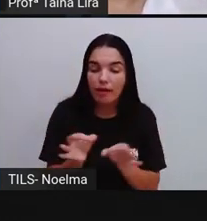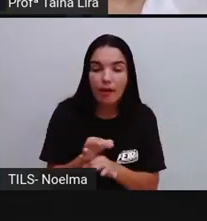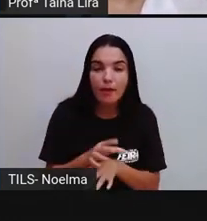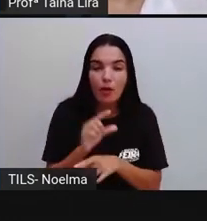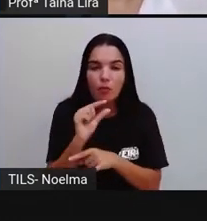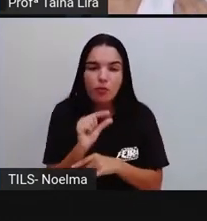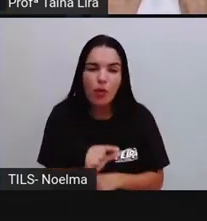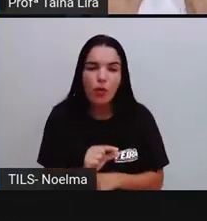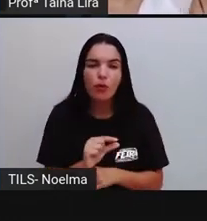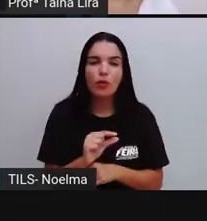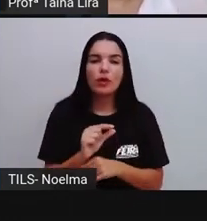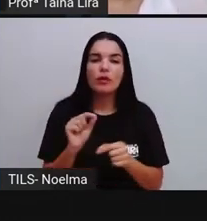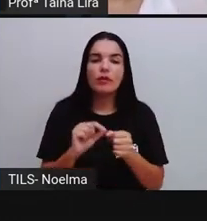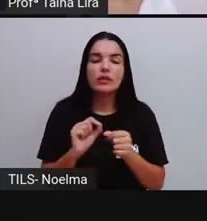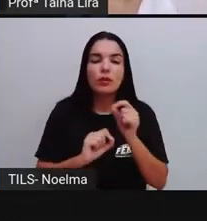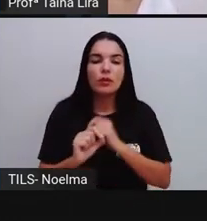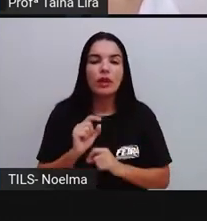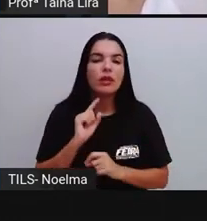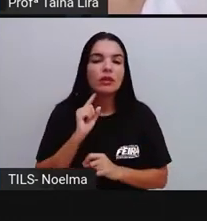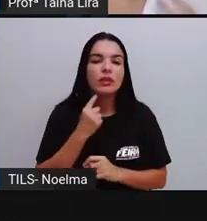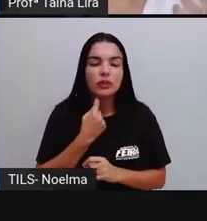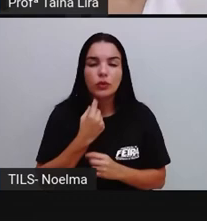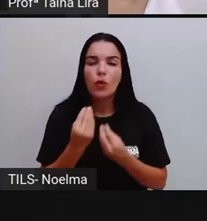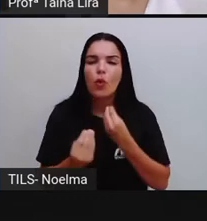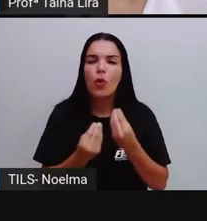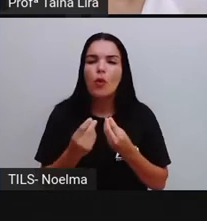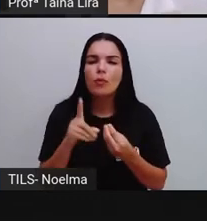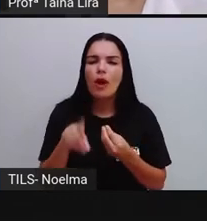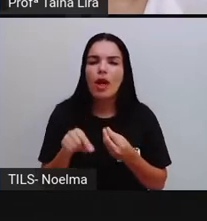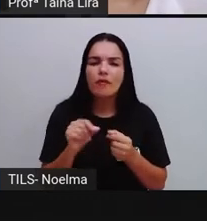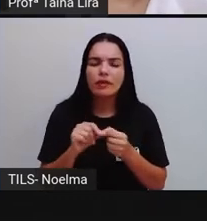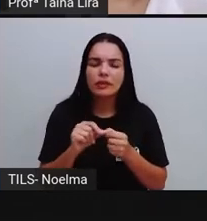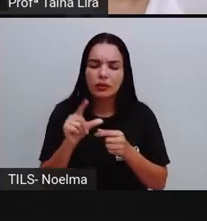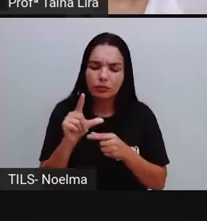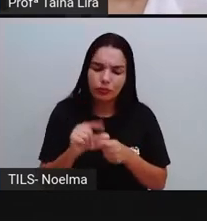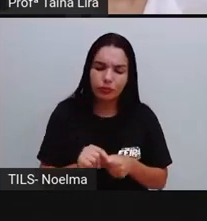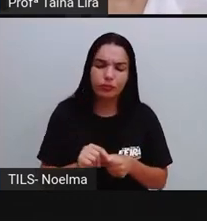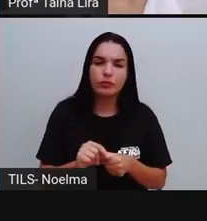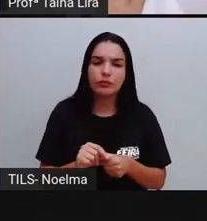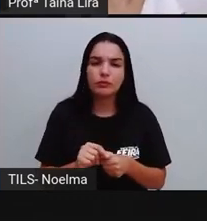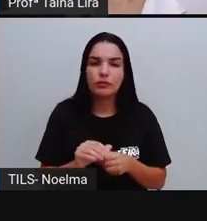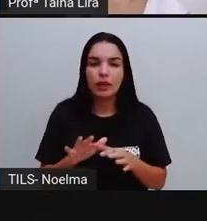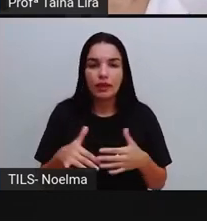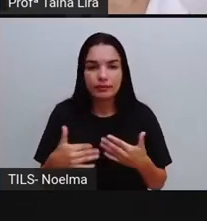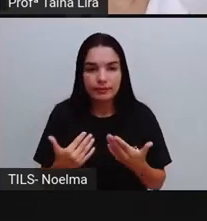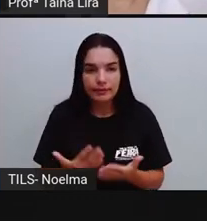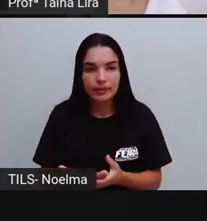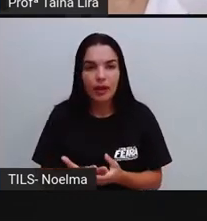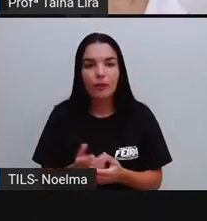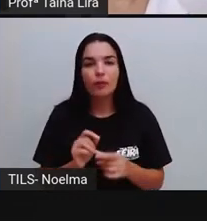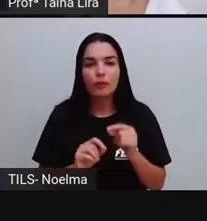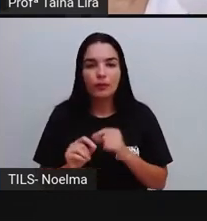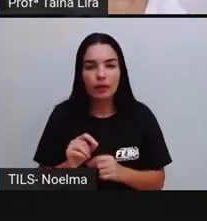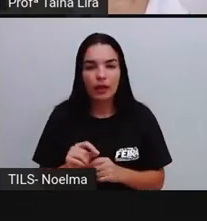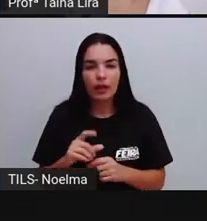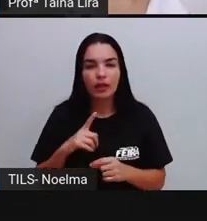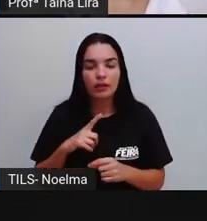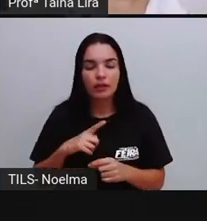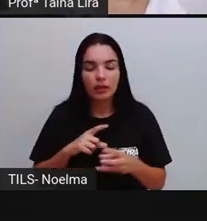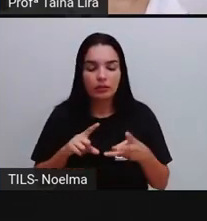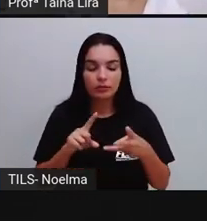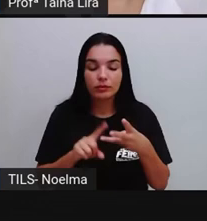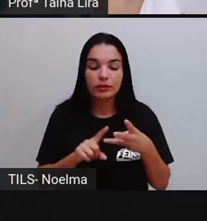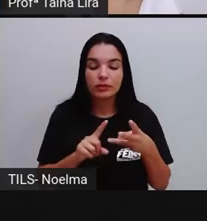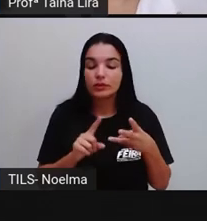aí, né? De lixo. Como é que eu posso reduzir a produção de lixo? Então, entra já ali o nosso terceiro